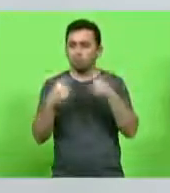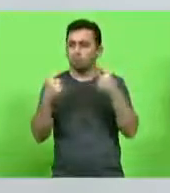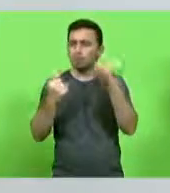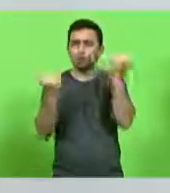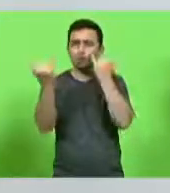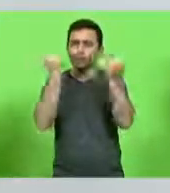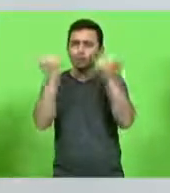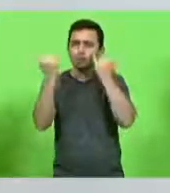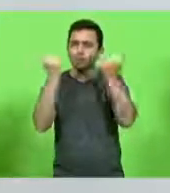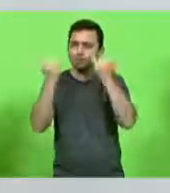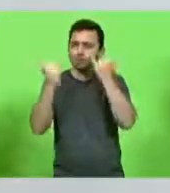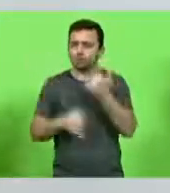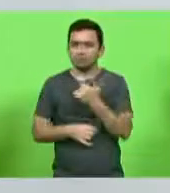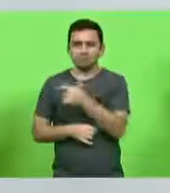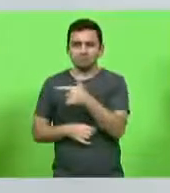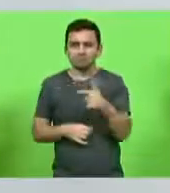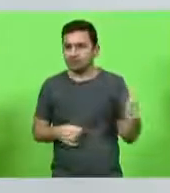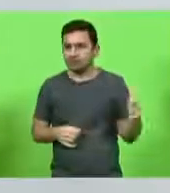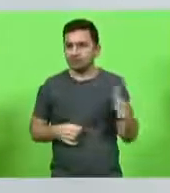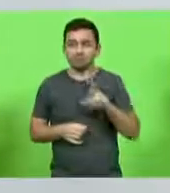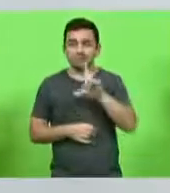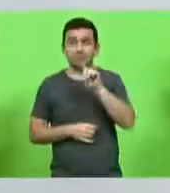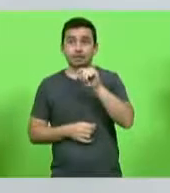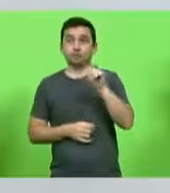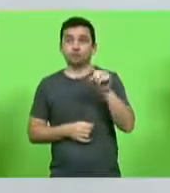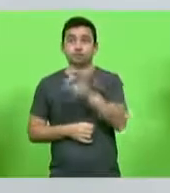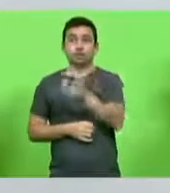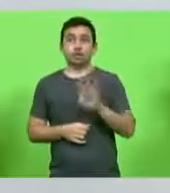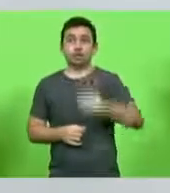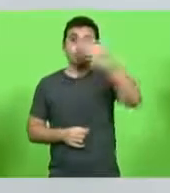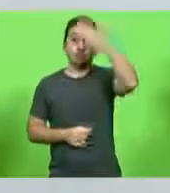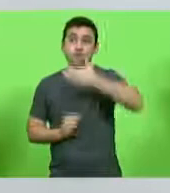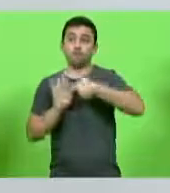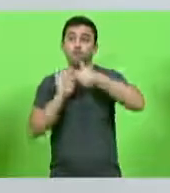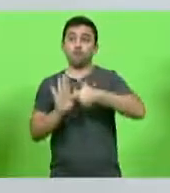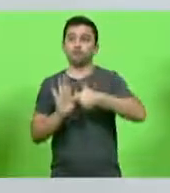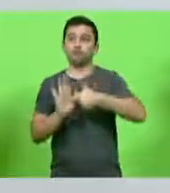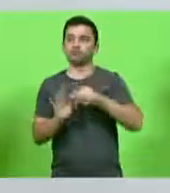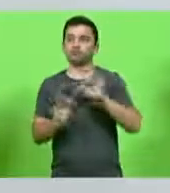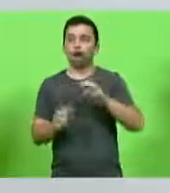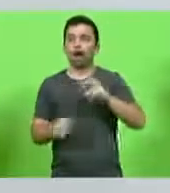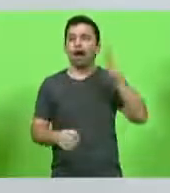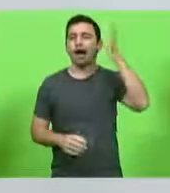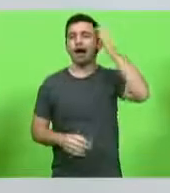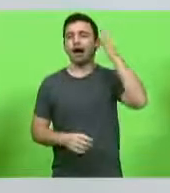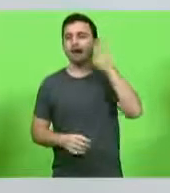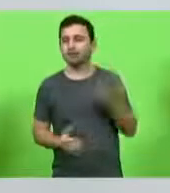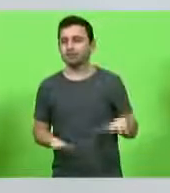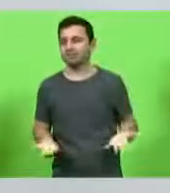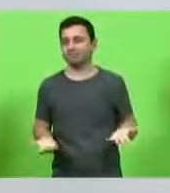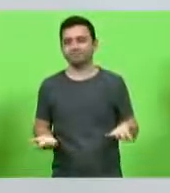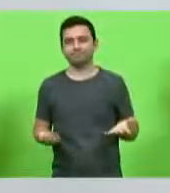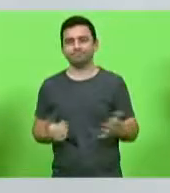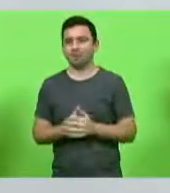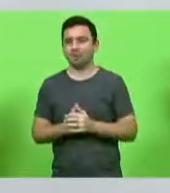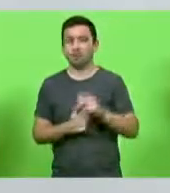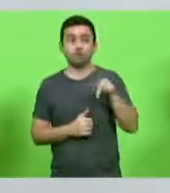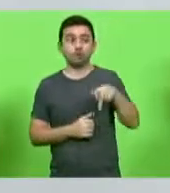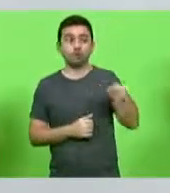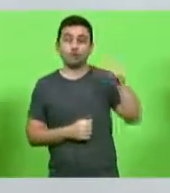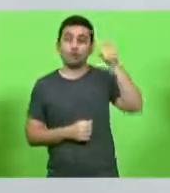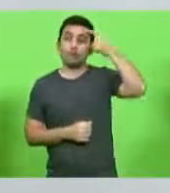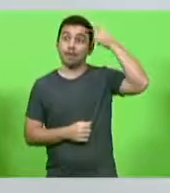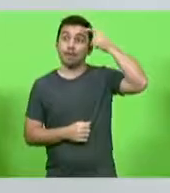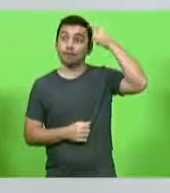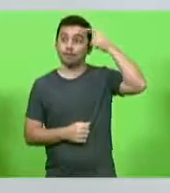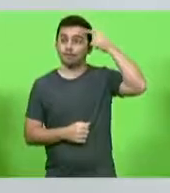informações, então não é dado, com 100% de comprovação, simplesmente no olho, no achismo, de algum professor universitário, que